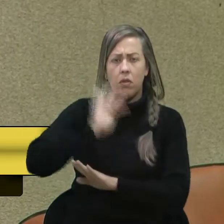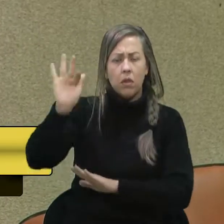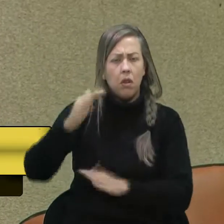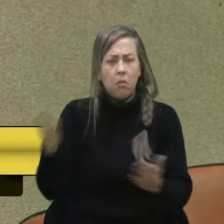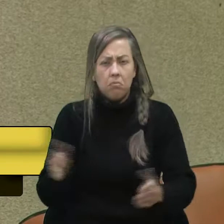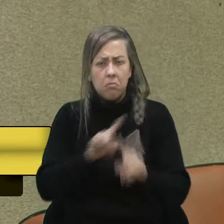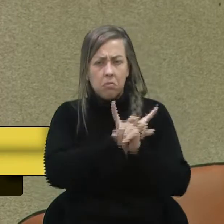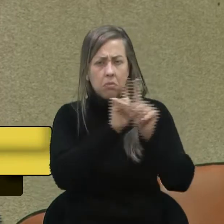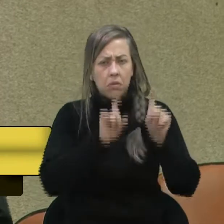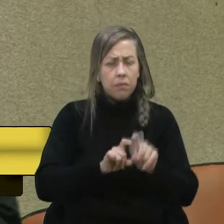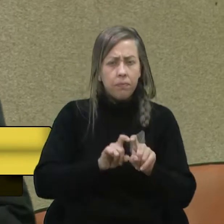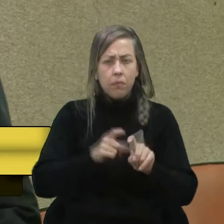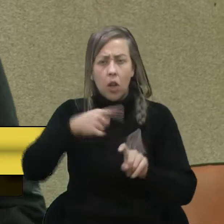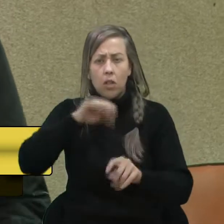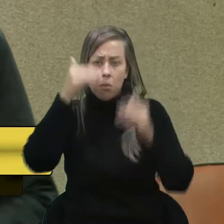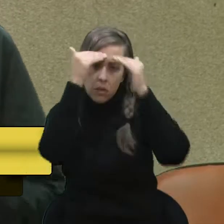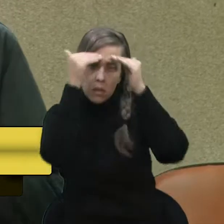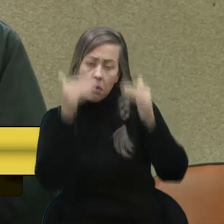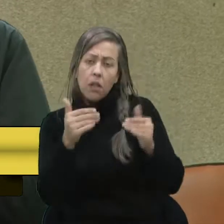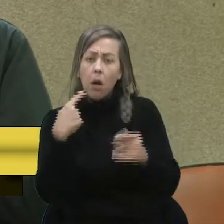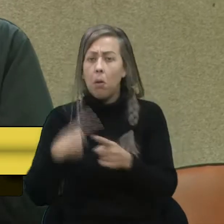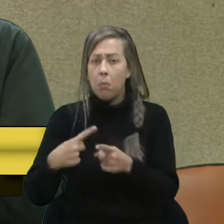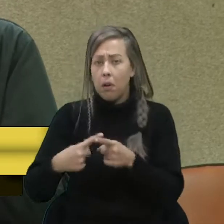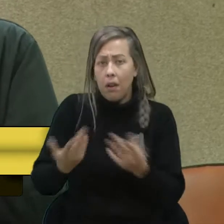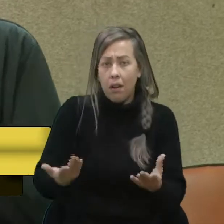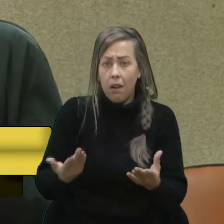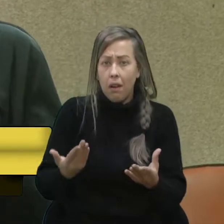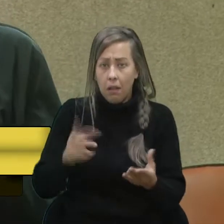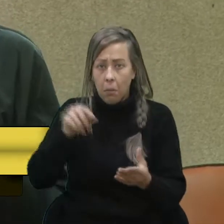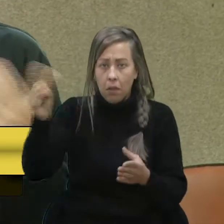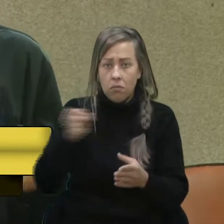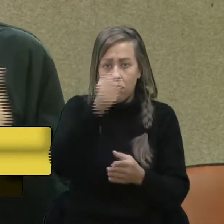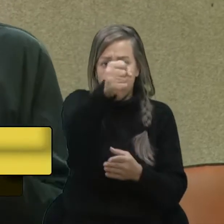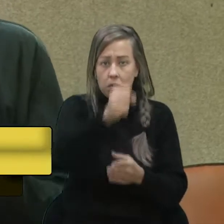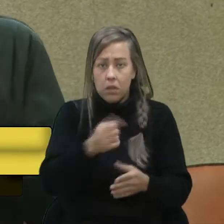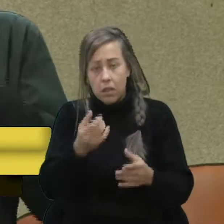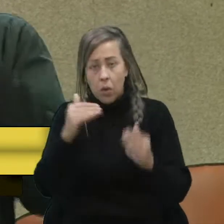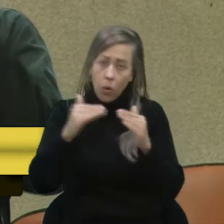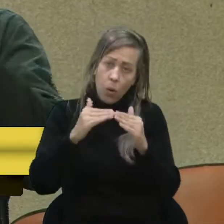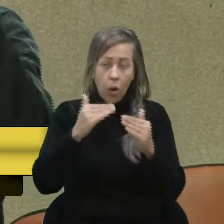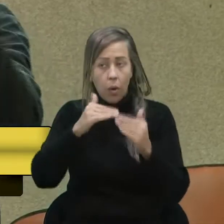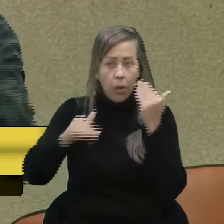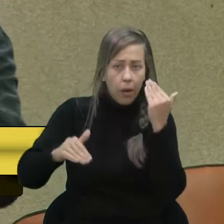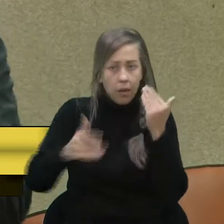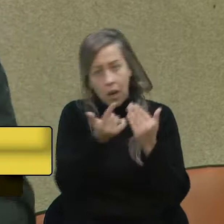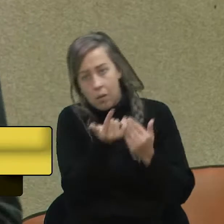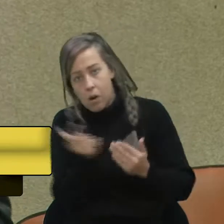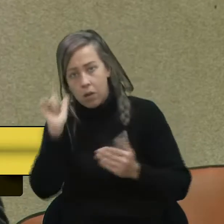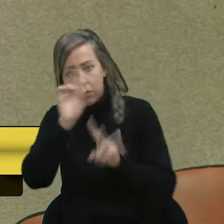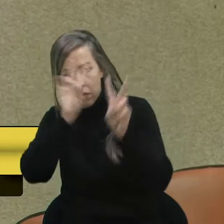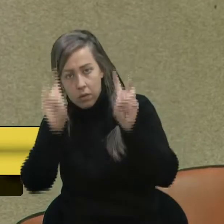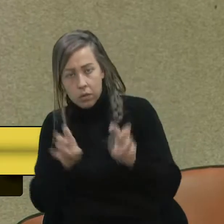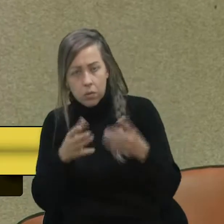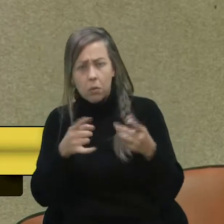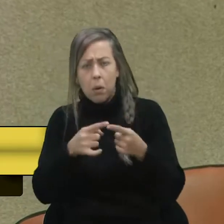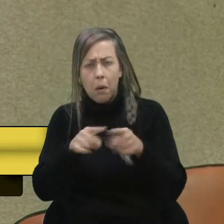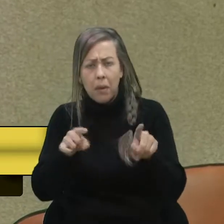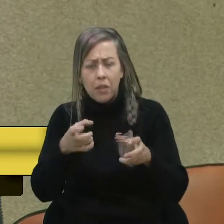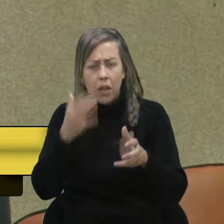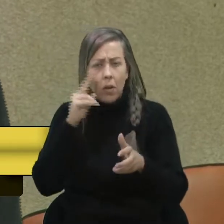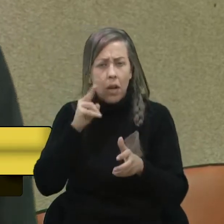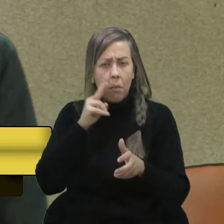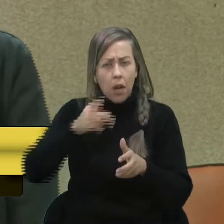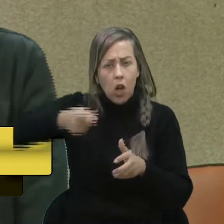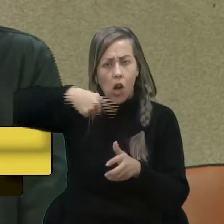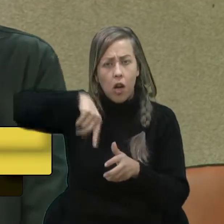E aí a gente tem que respeitar, porque ele também foi eleito. Se a gente concorda ou discorda, bom, daí é um outro assunto. Eu só queria lembrar que